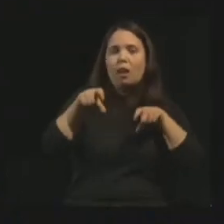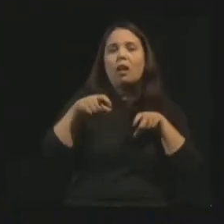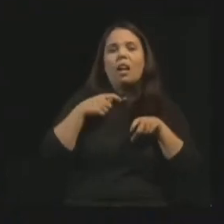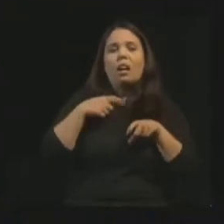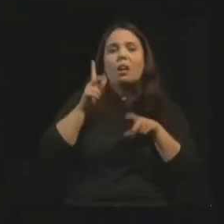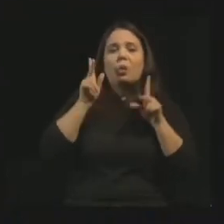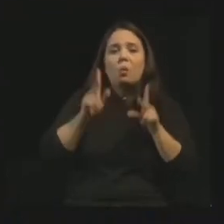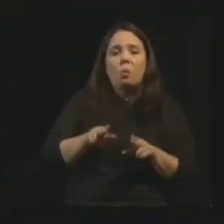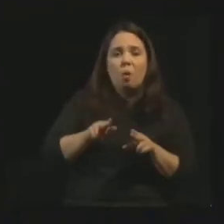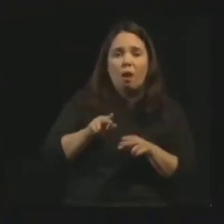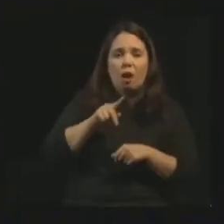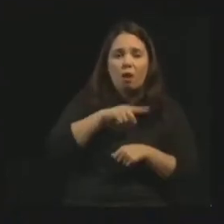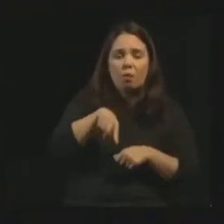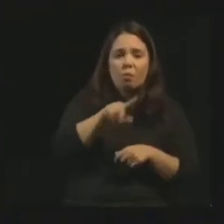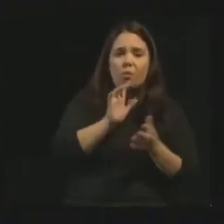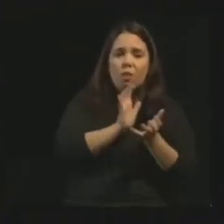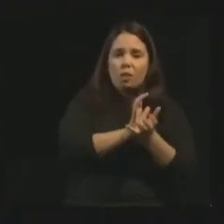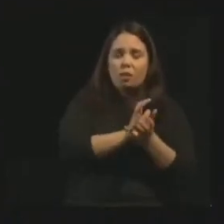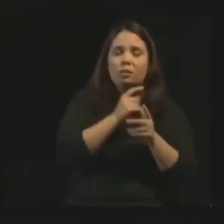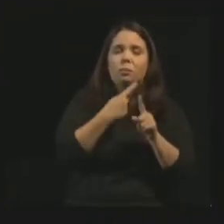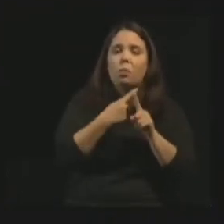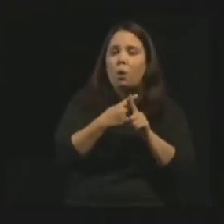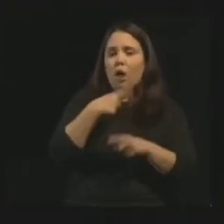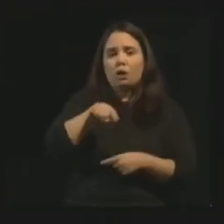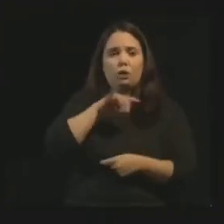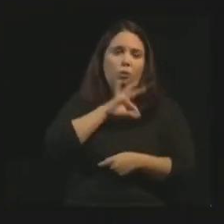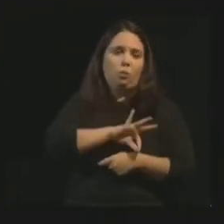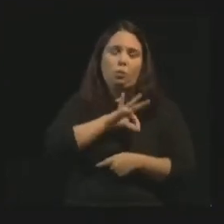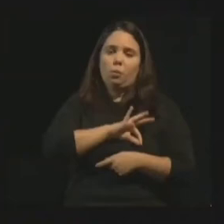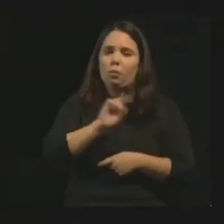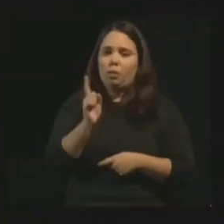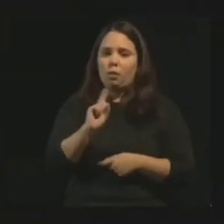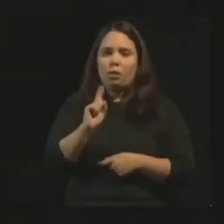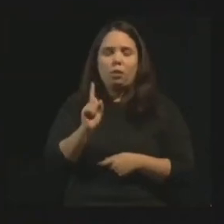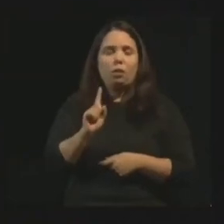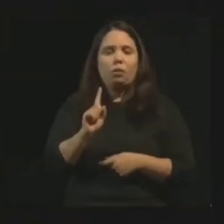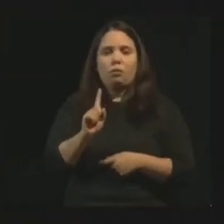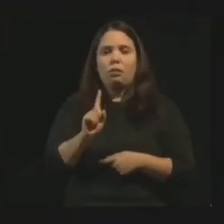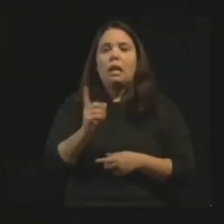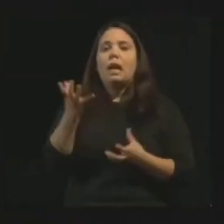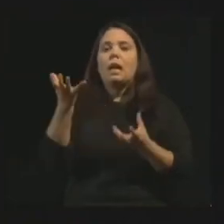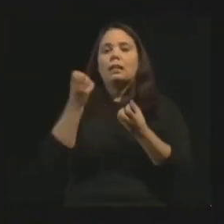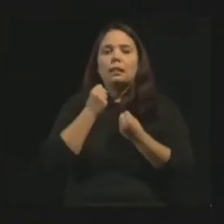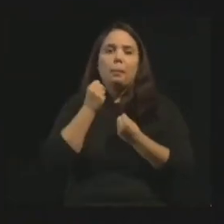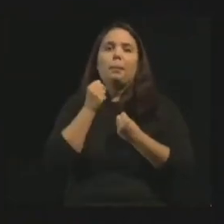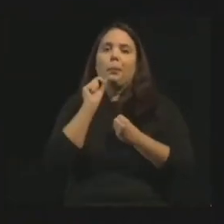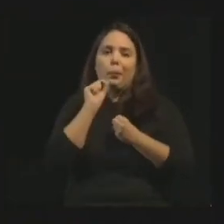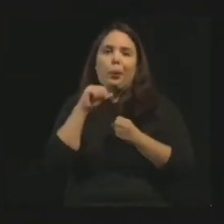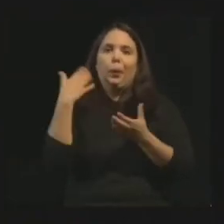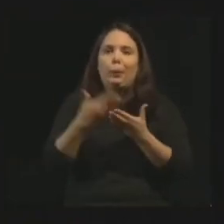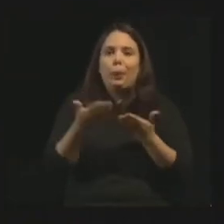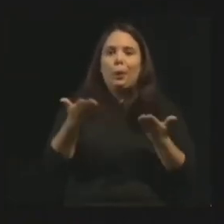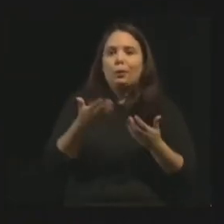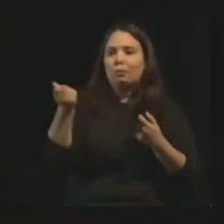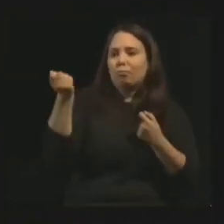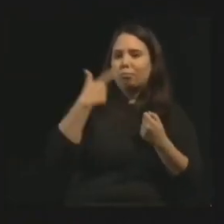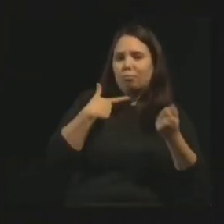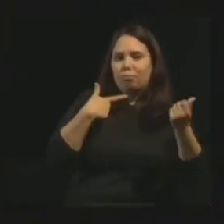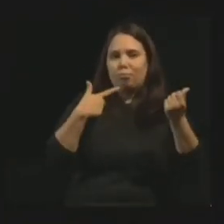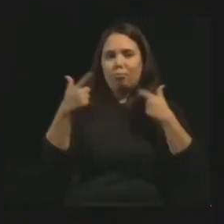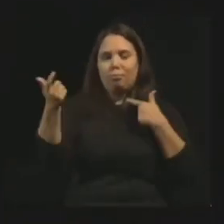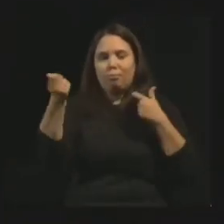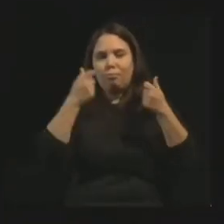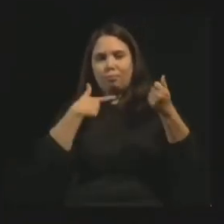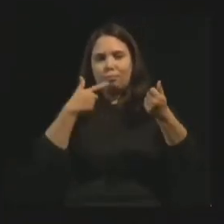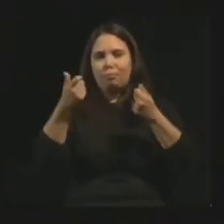porque não ganhamos nada pelo que fazemos. Pelo contrário, recebemos ainda hoje algumas pedradas, pedras pequenininhas, é verdade,